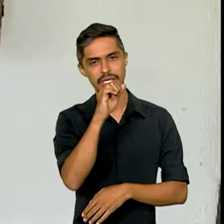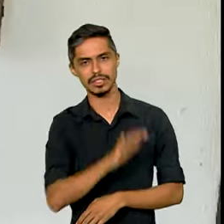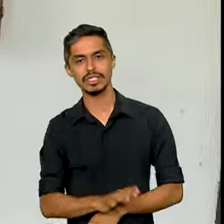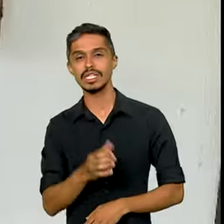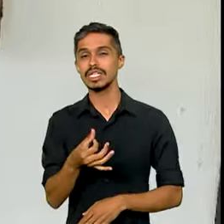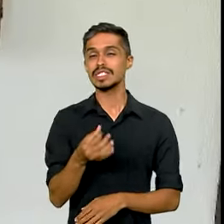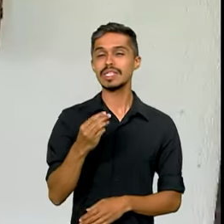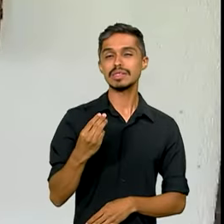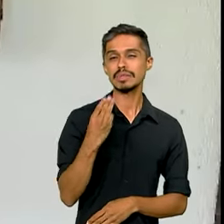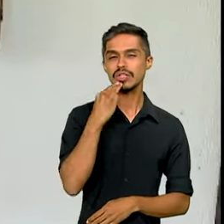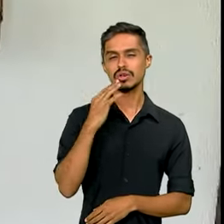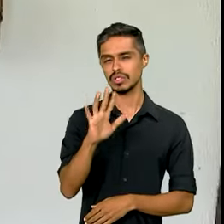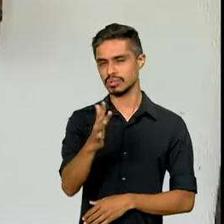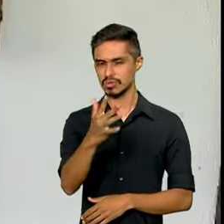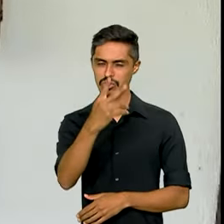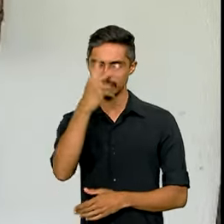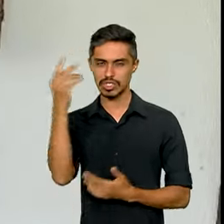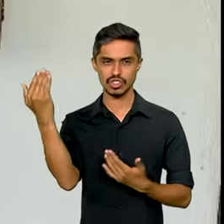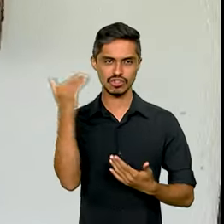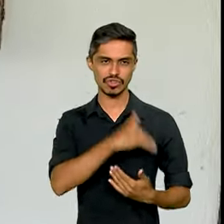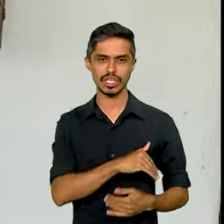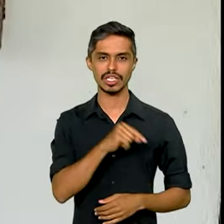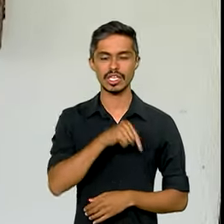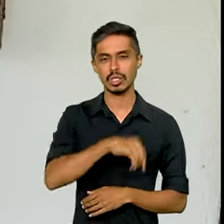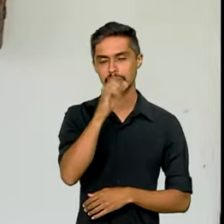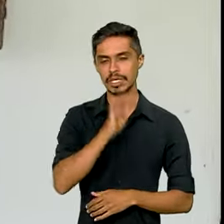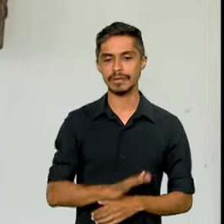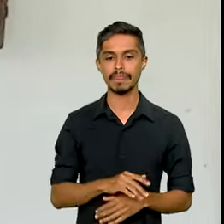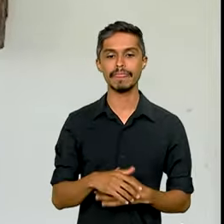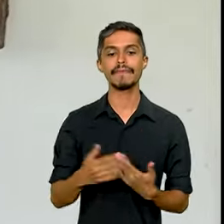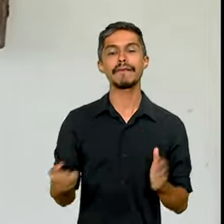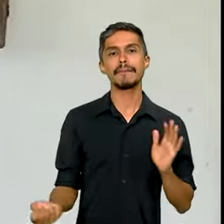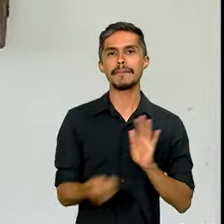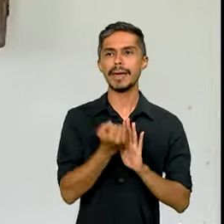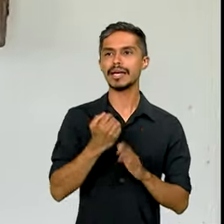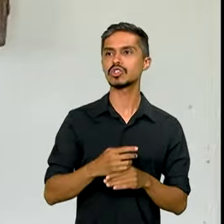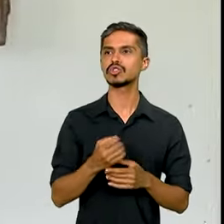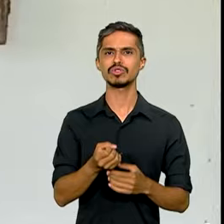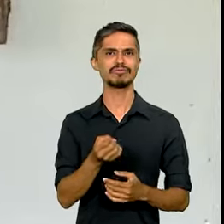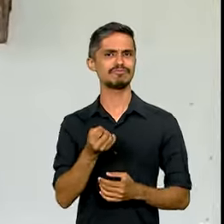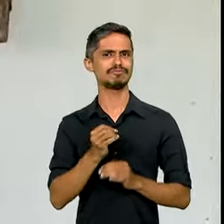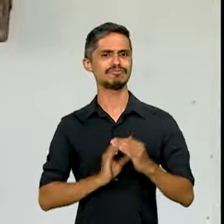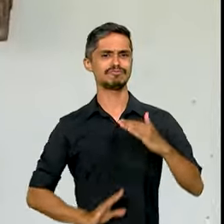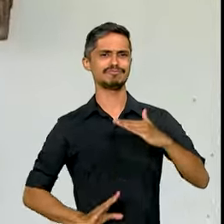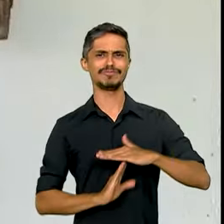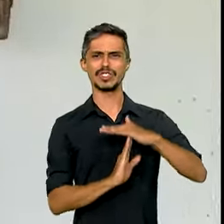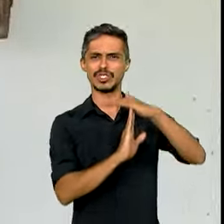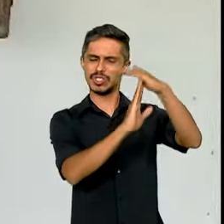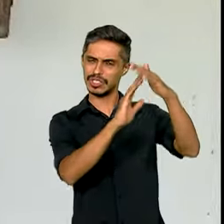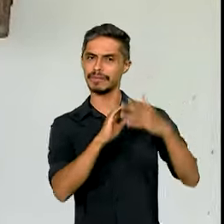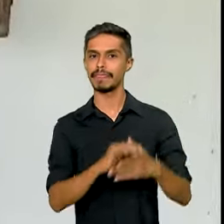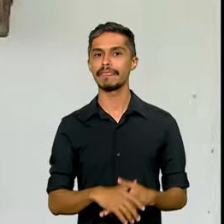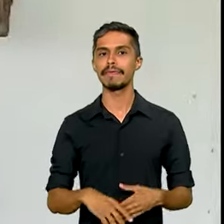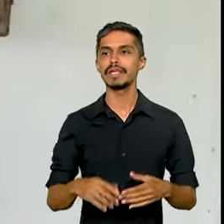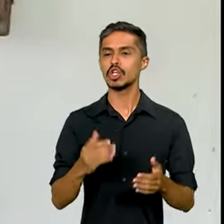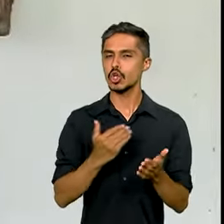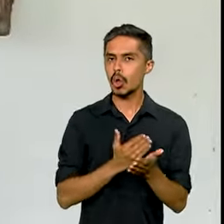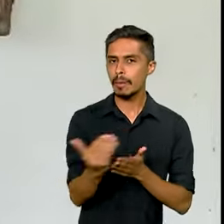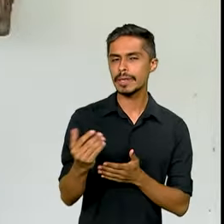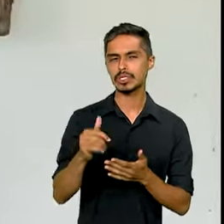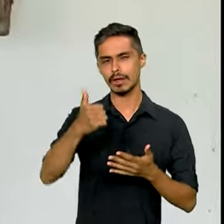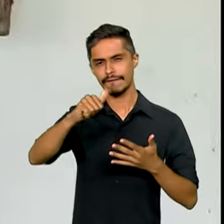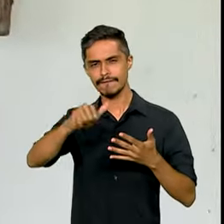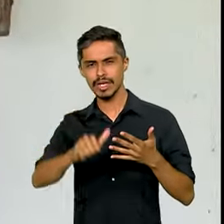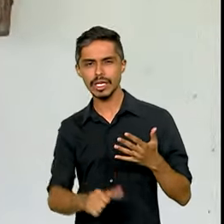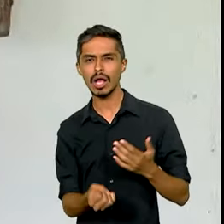milhões de turistas estrangeiros. E celebramos também a grande marca, o recorde histórico, desde quando começou a ser oferido o